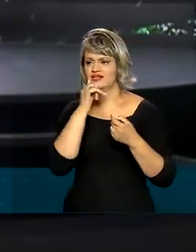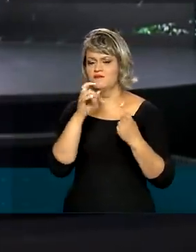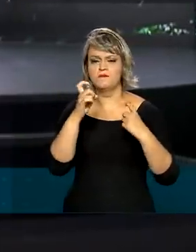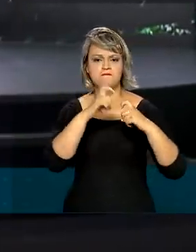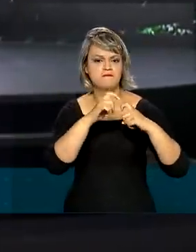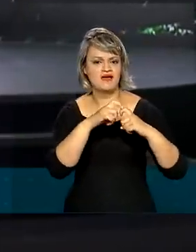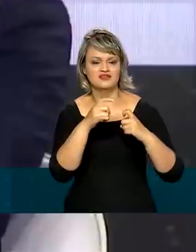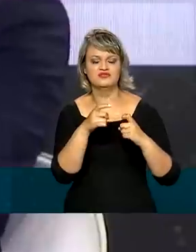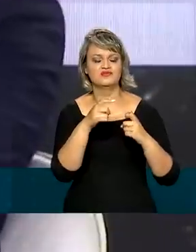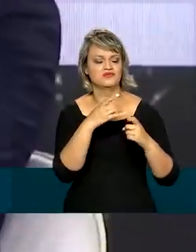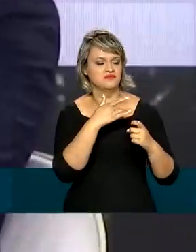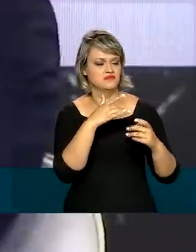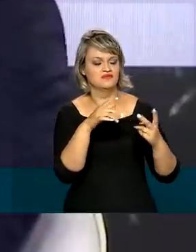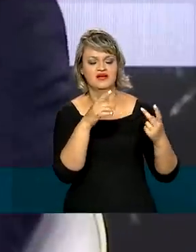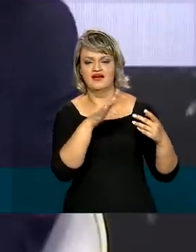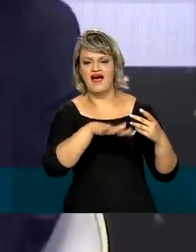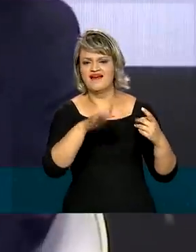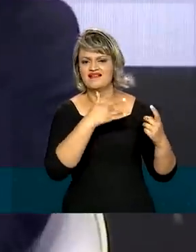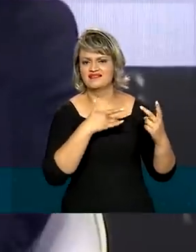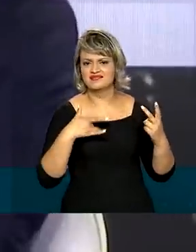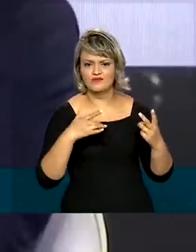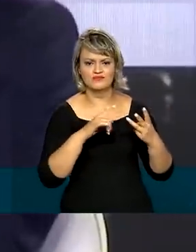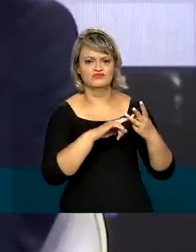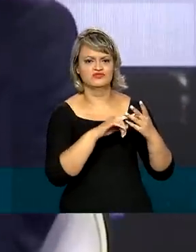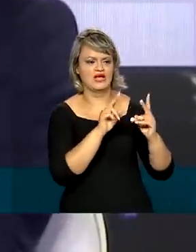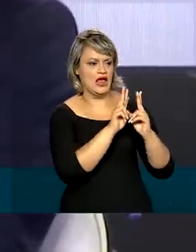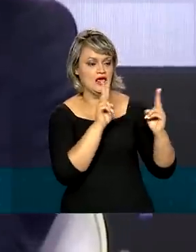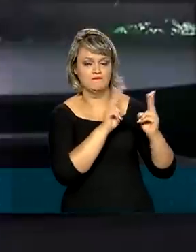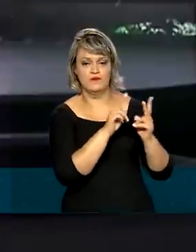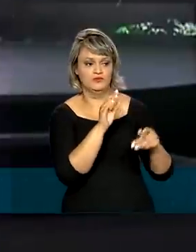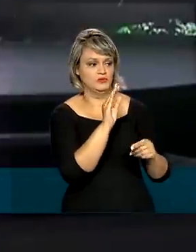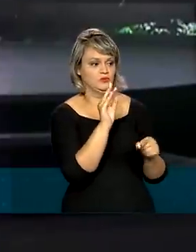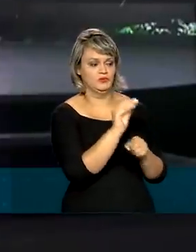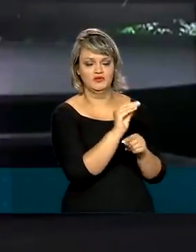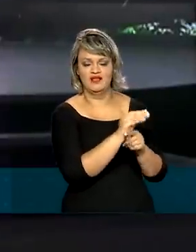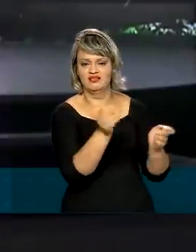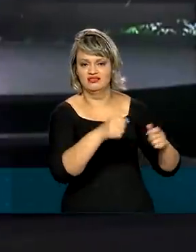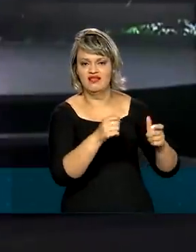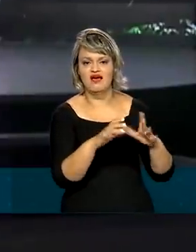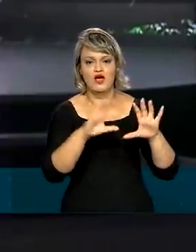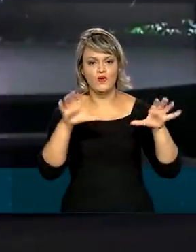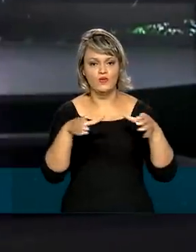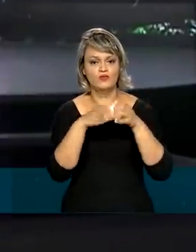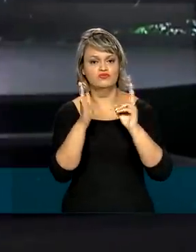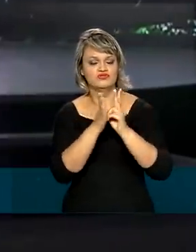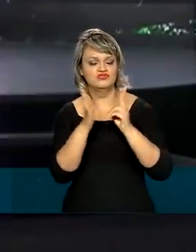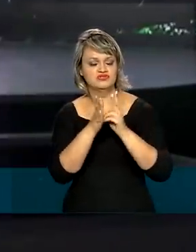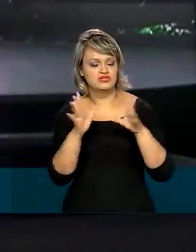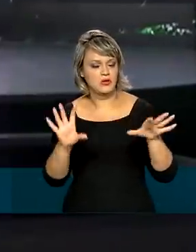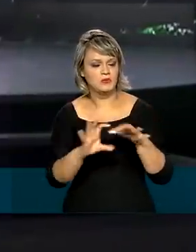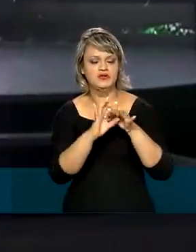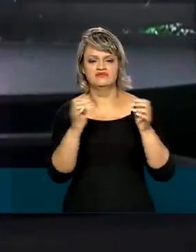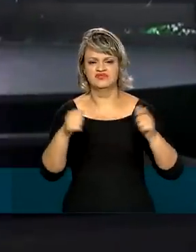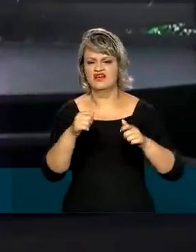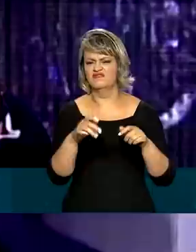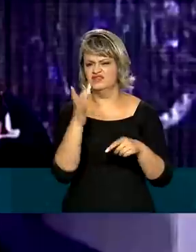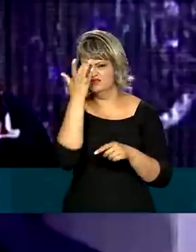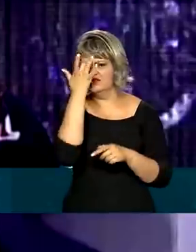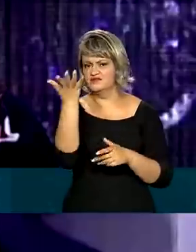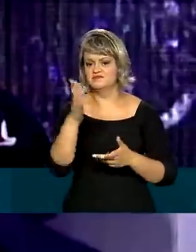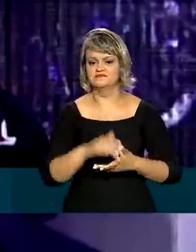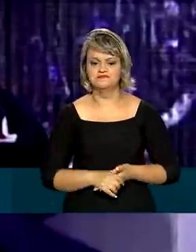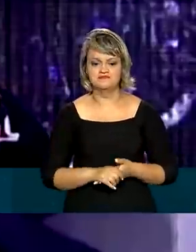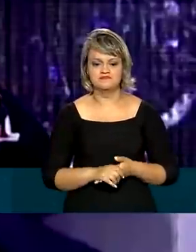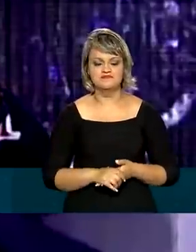Pelotão para a saúde, para atendimento remoto, a integração das comunidades indígenas vai ser muito facilitada.